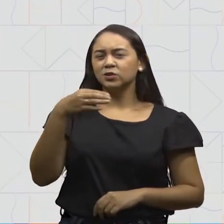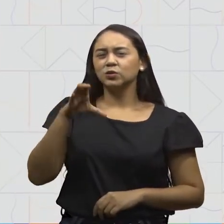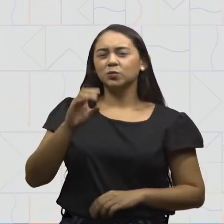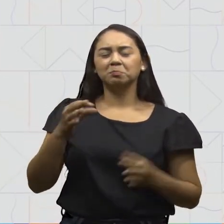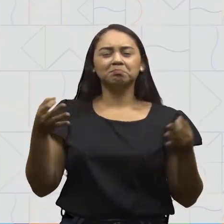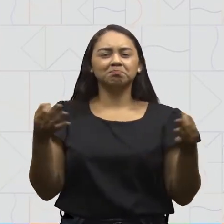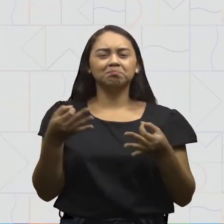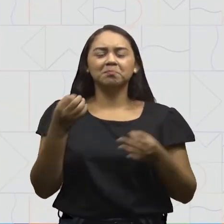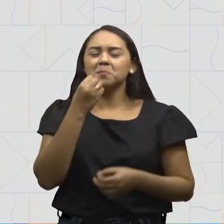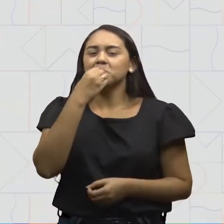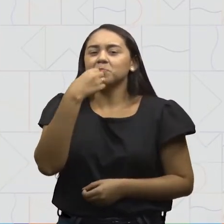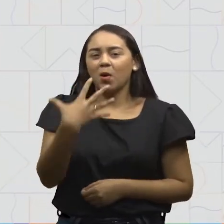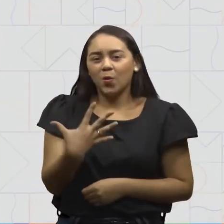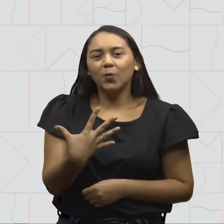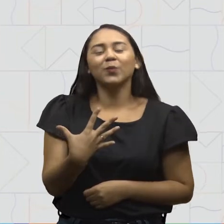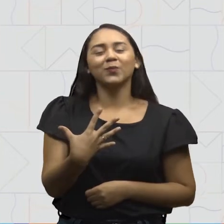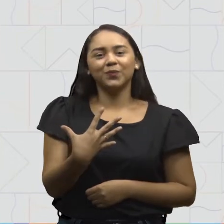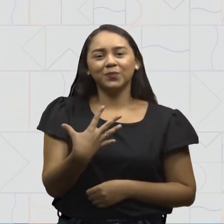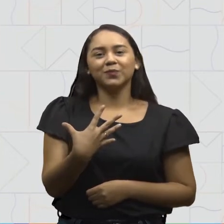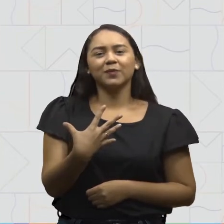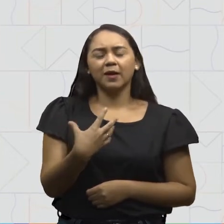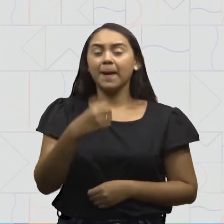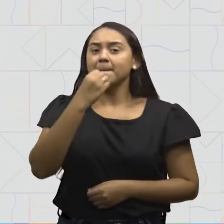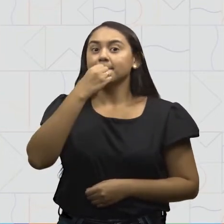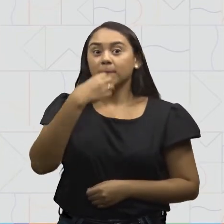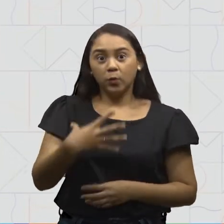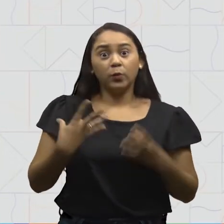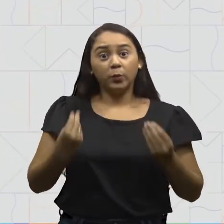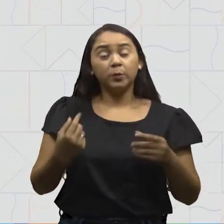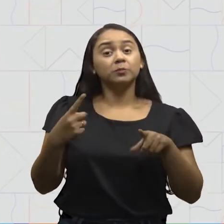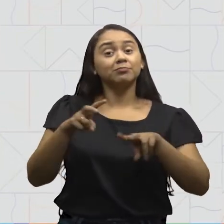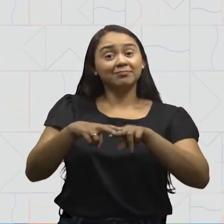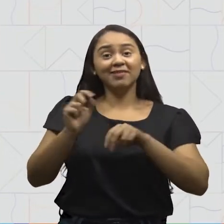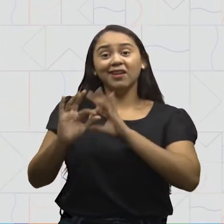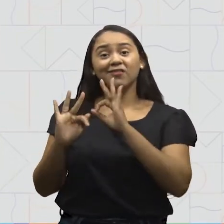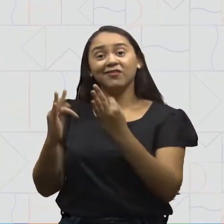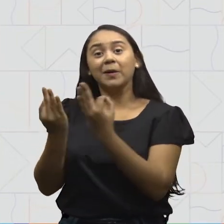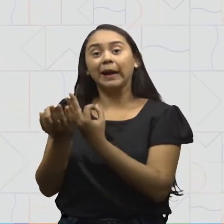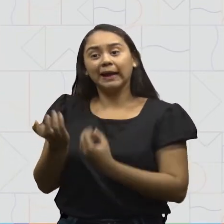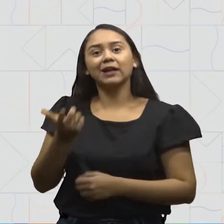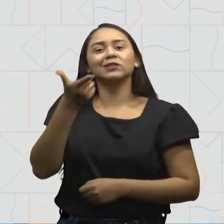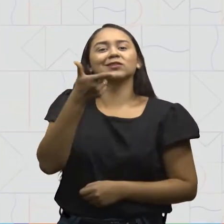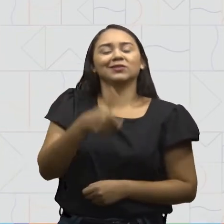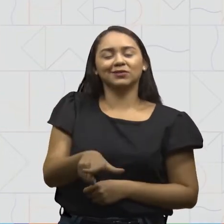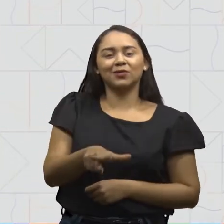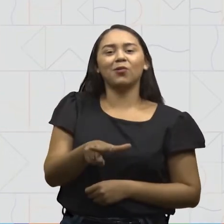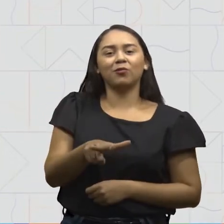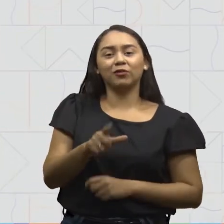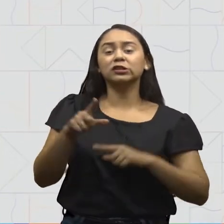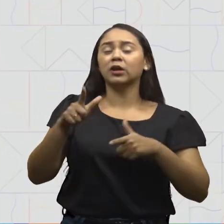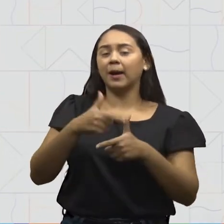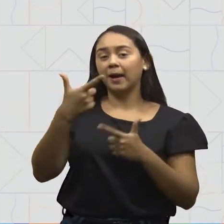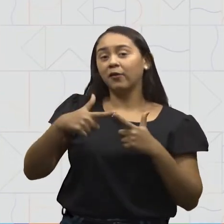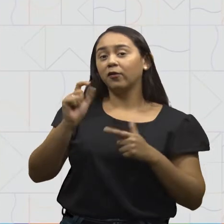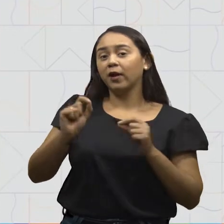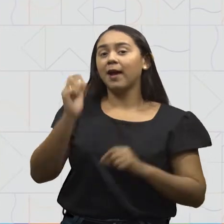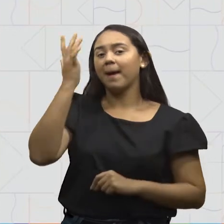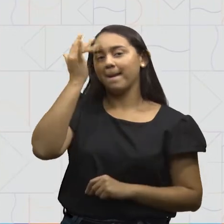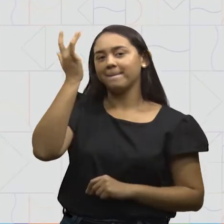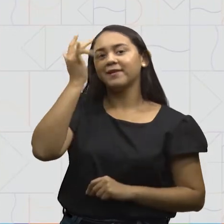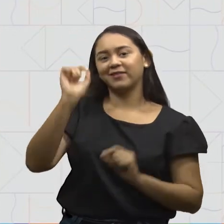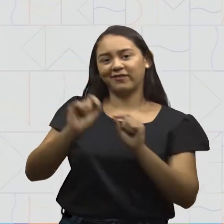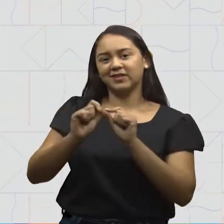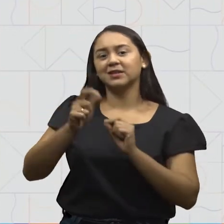Esse suco ficou bom demais. Ficou tão bom que minha família já quer que eu faça amanhã